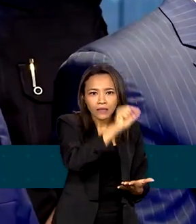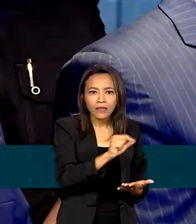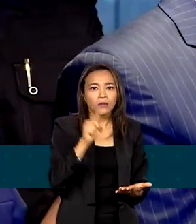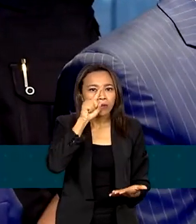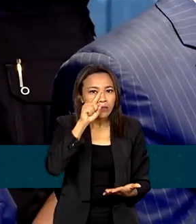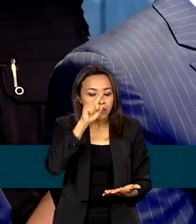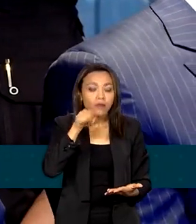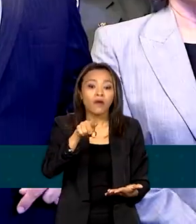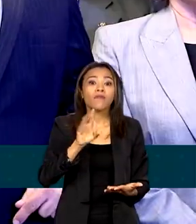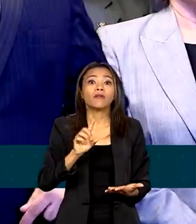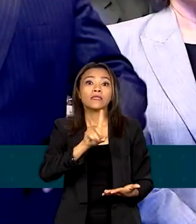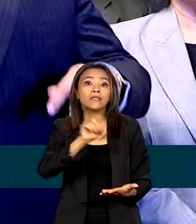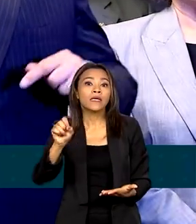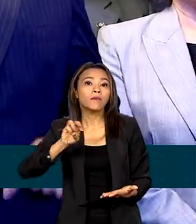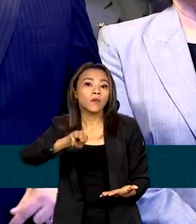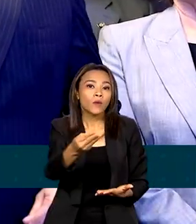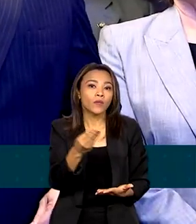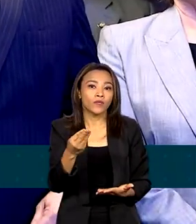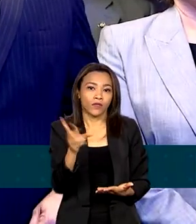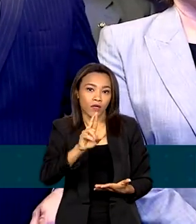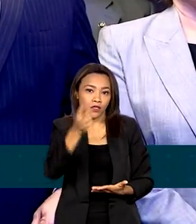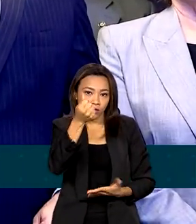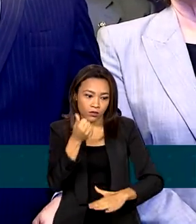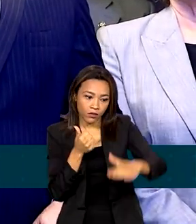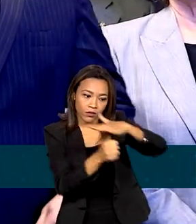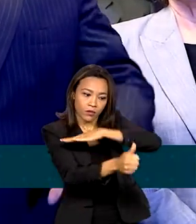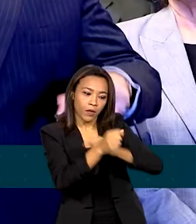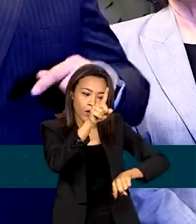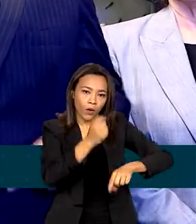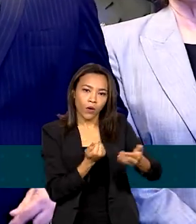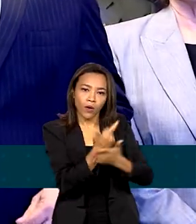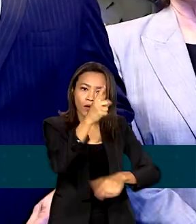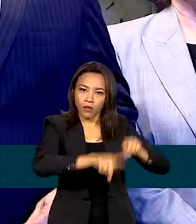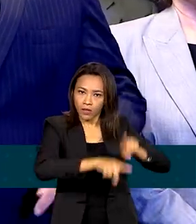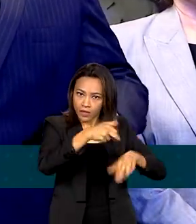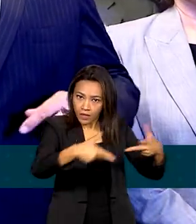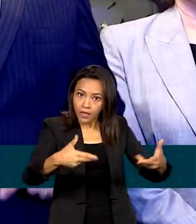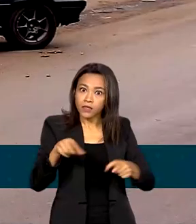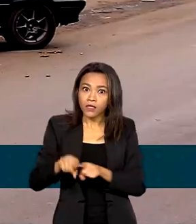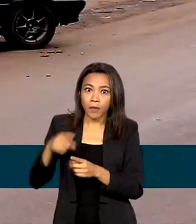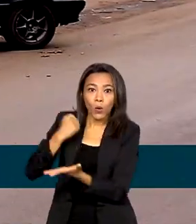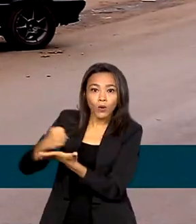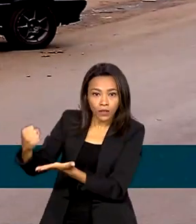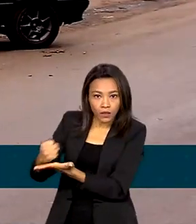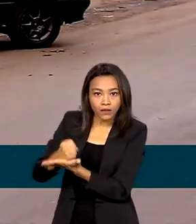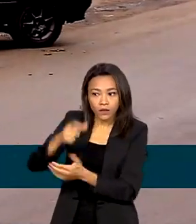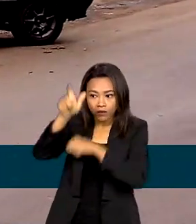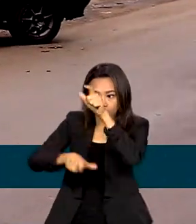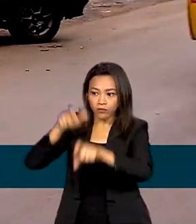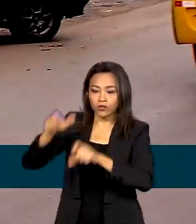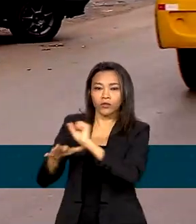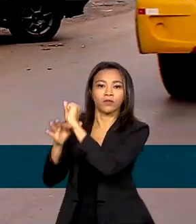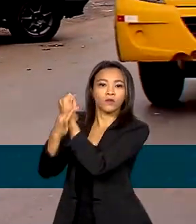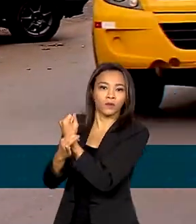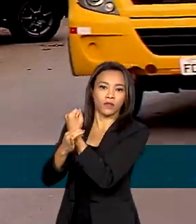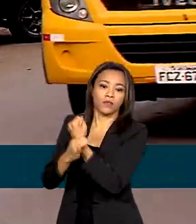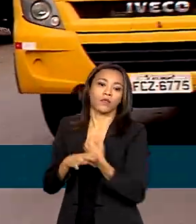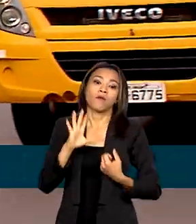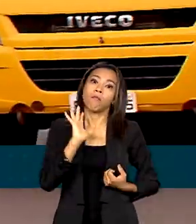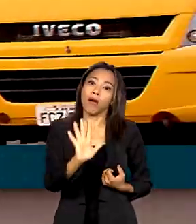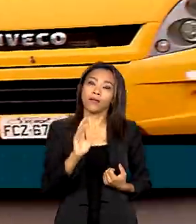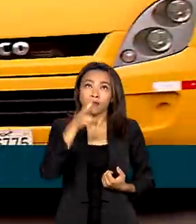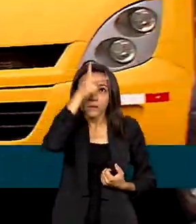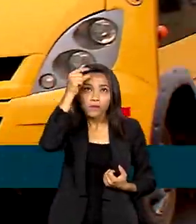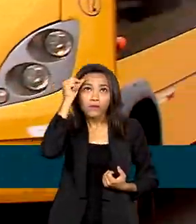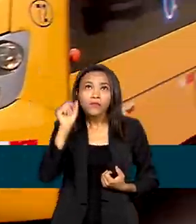de reais para a compra de equipamentos de segurança e contratação de novos guardas. Mas os prefeitos só vão receber o dinheiro